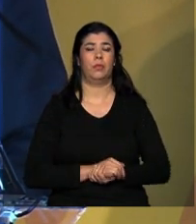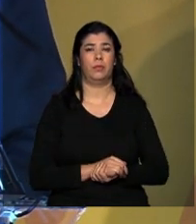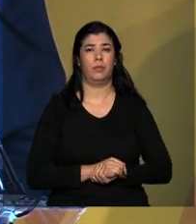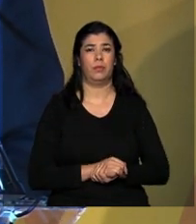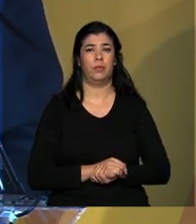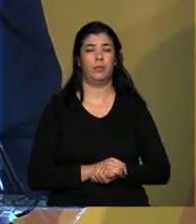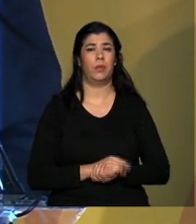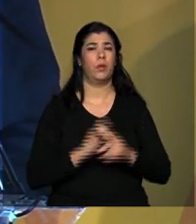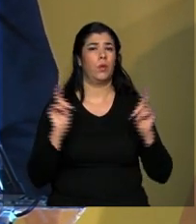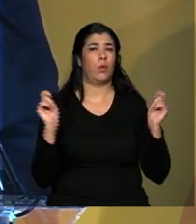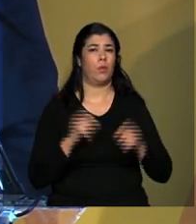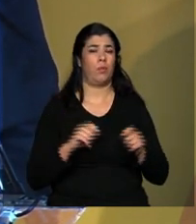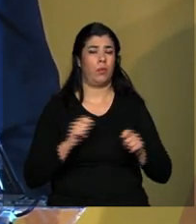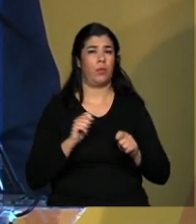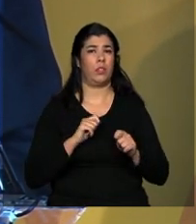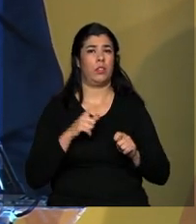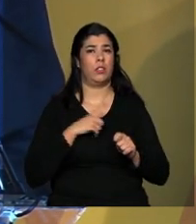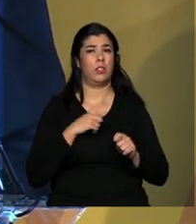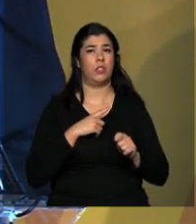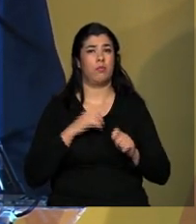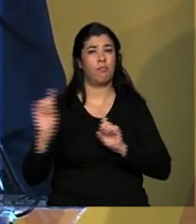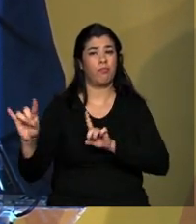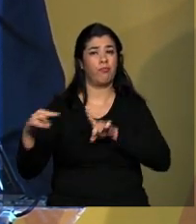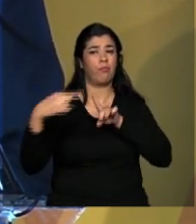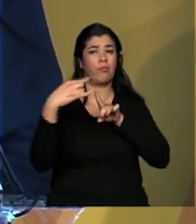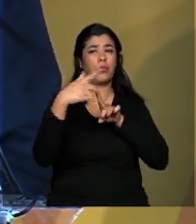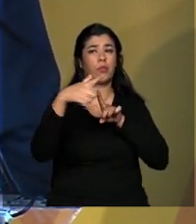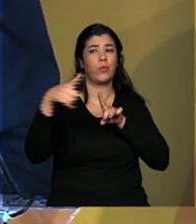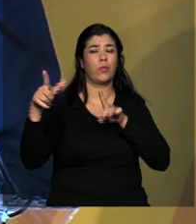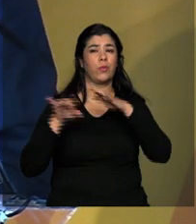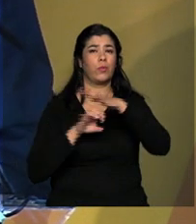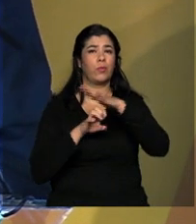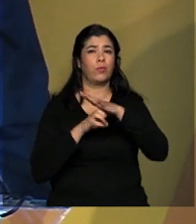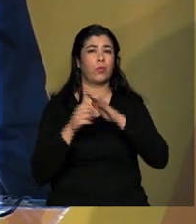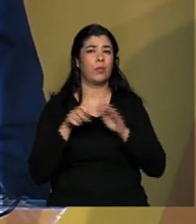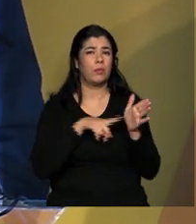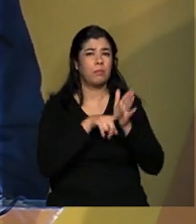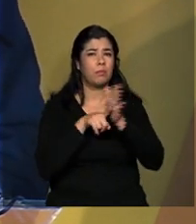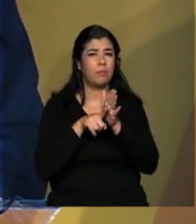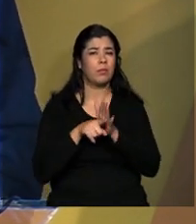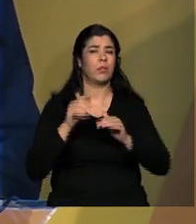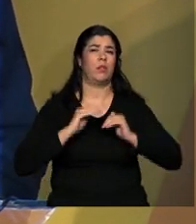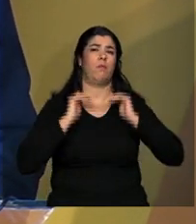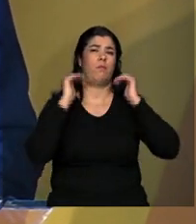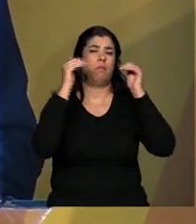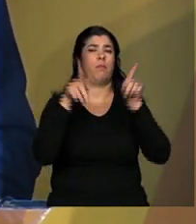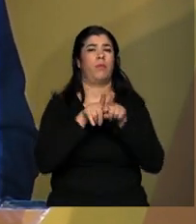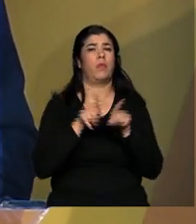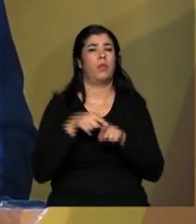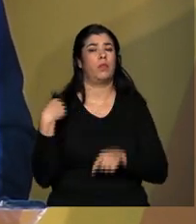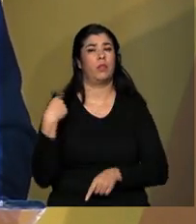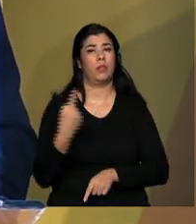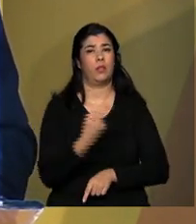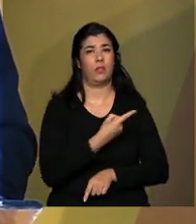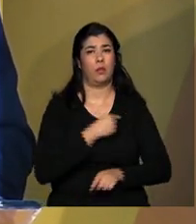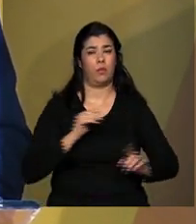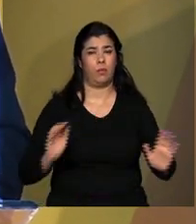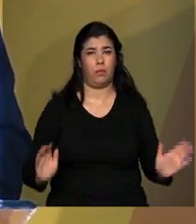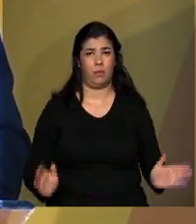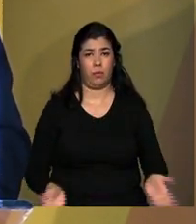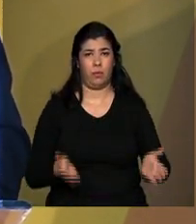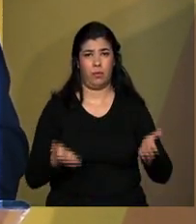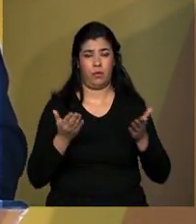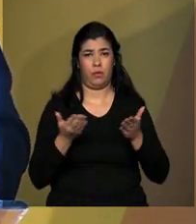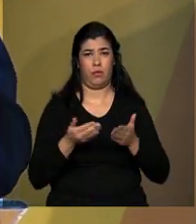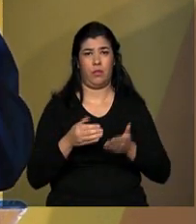O potencial de atrair maior investimento de pesquisa e desenvolvimento é muito alto. Nós incentivamos o setor